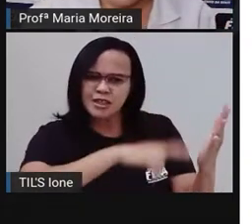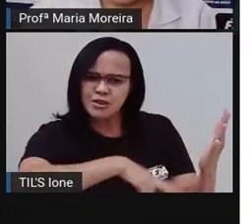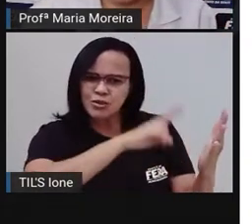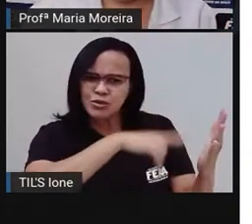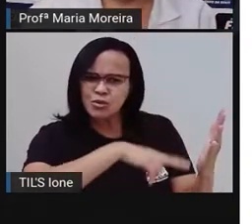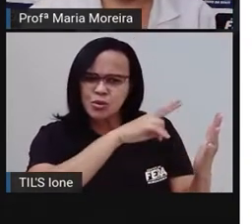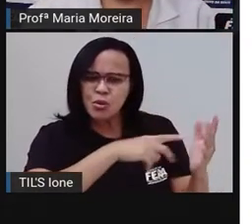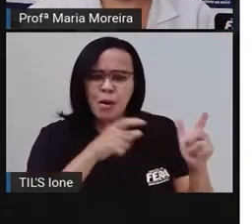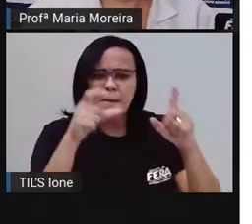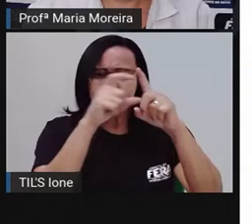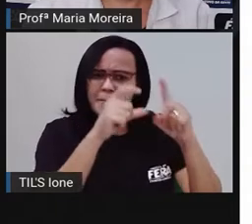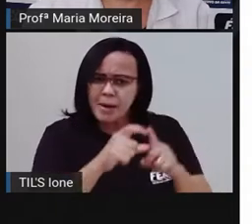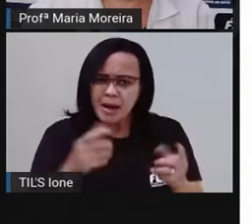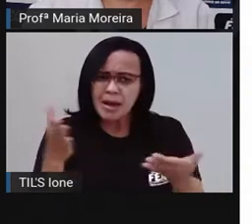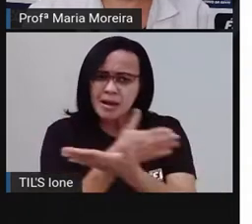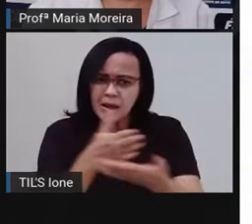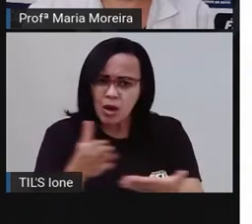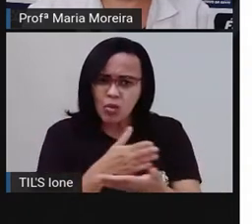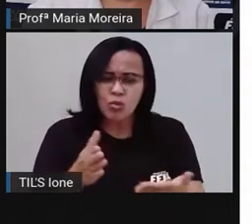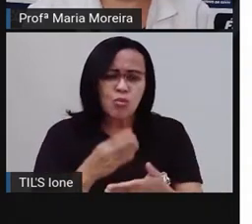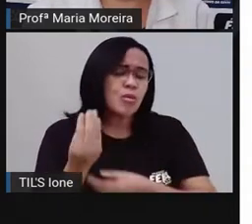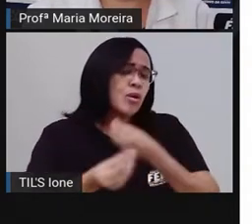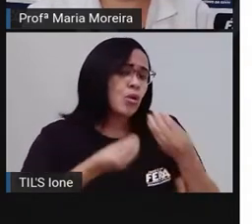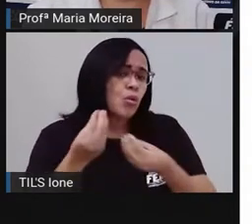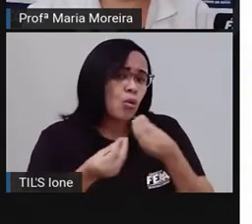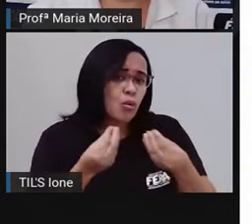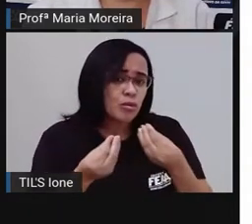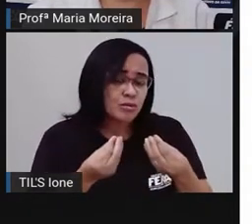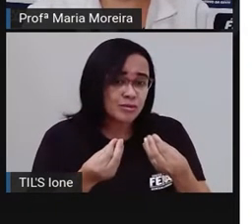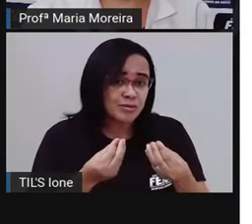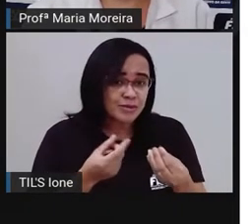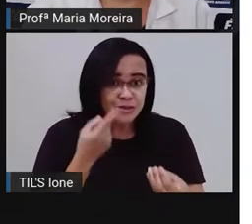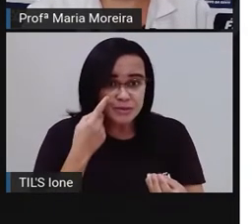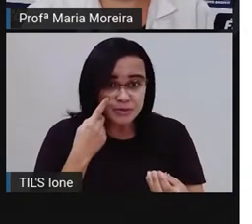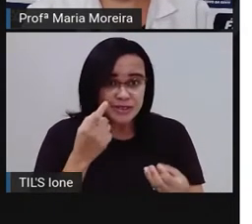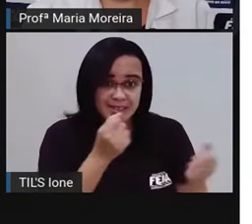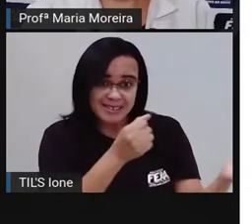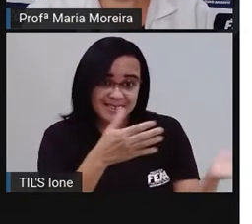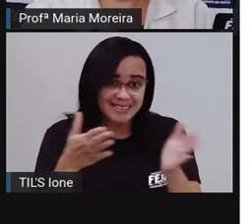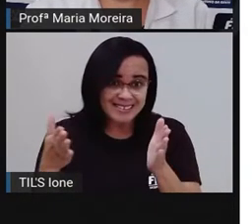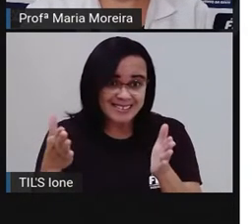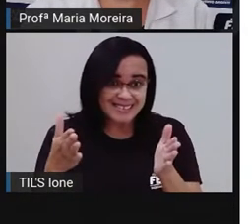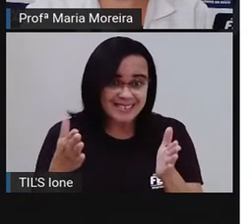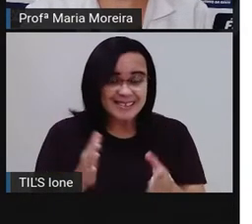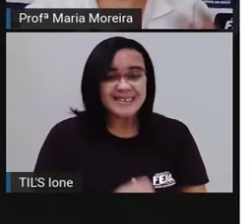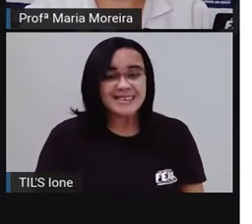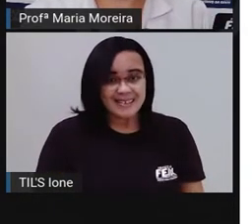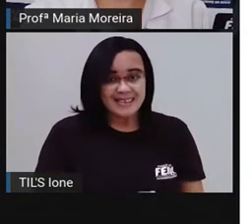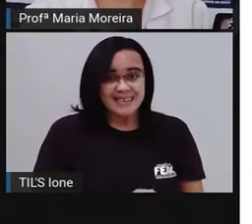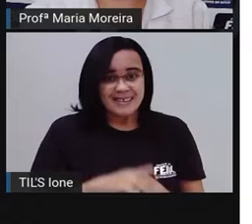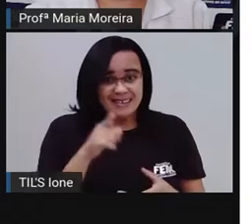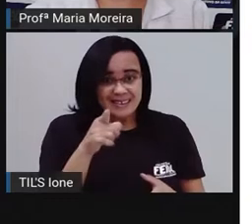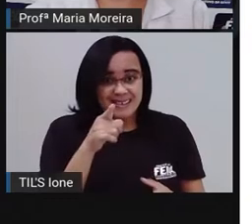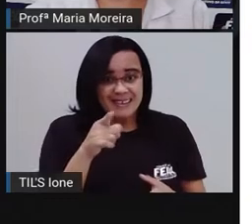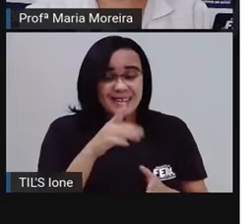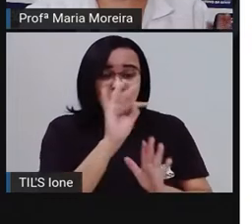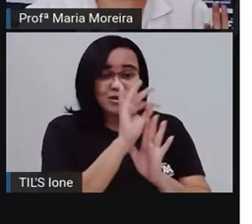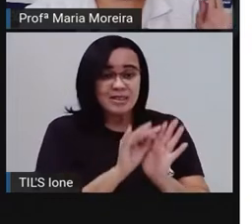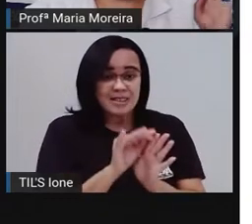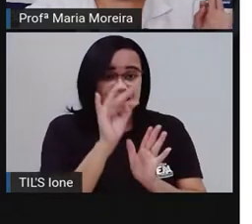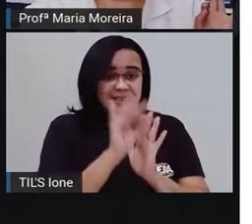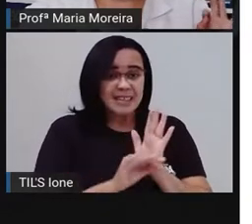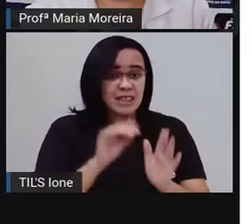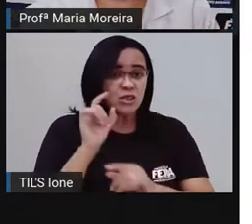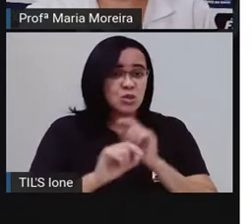destaque, certo? Vamos só verificar elas aqui agora, né? Bom, nessa lâmina, nesse slide nenhuma,